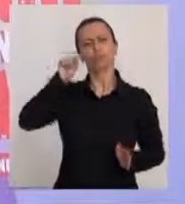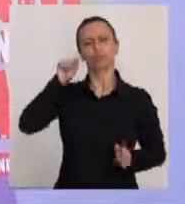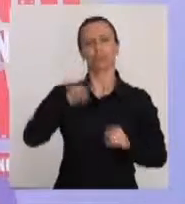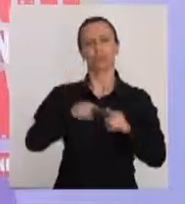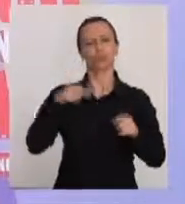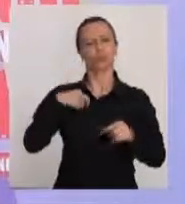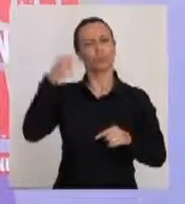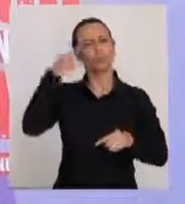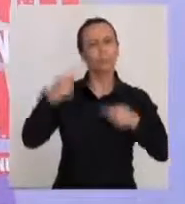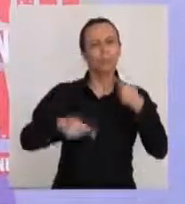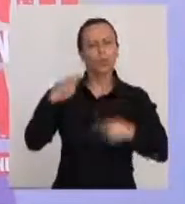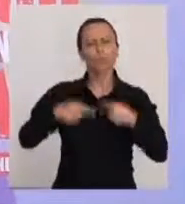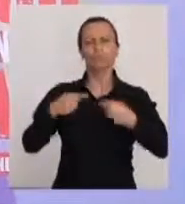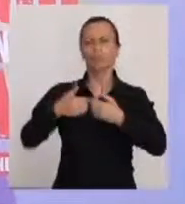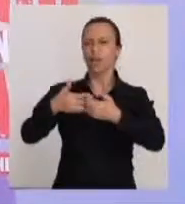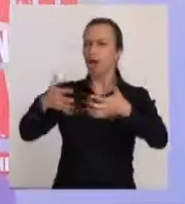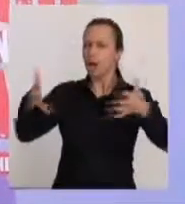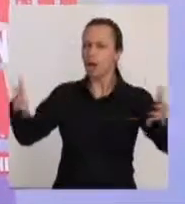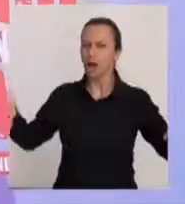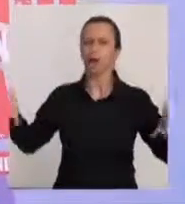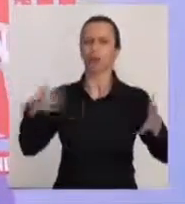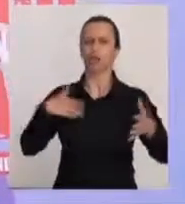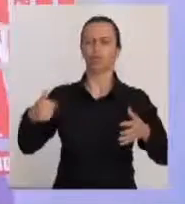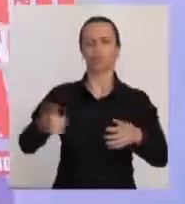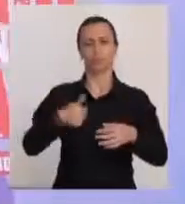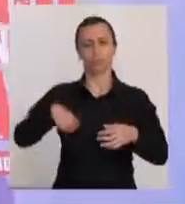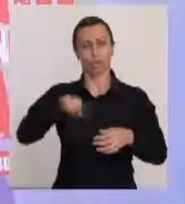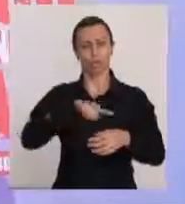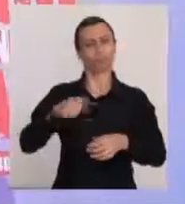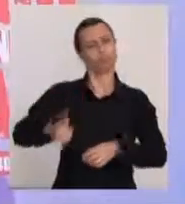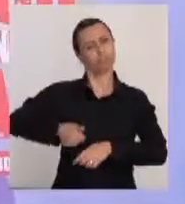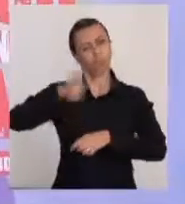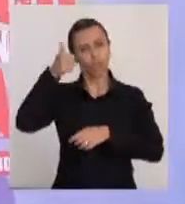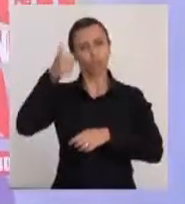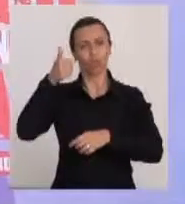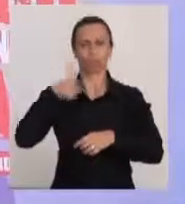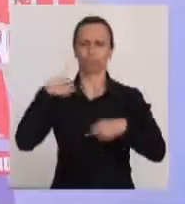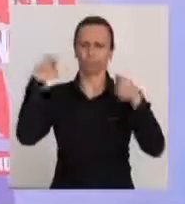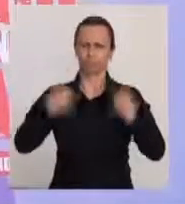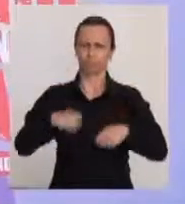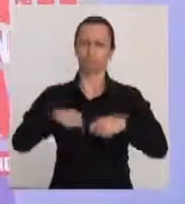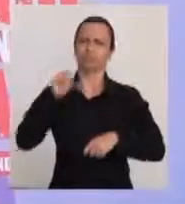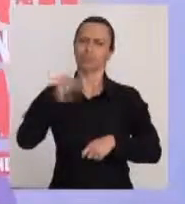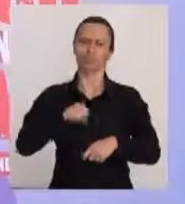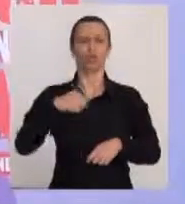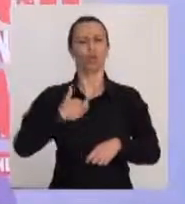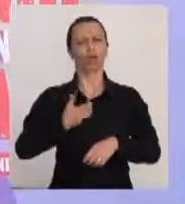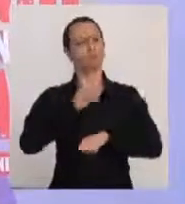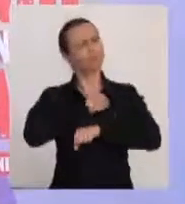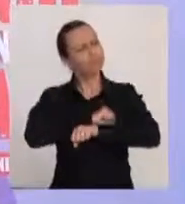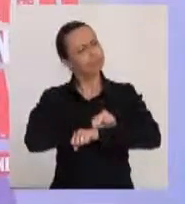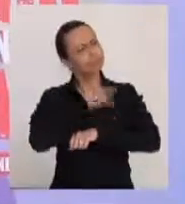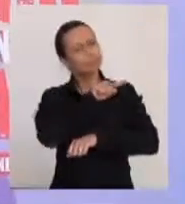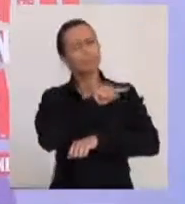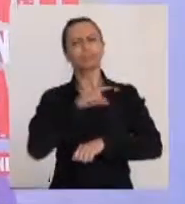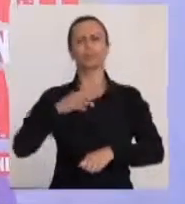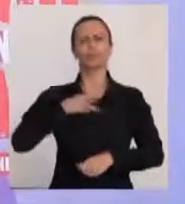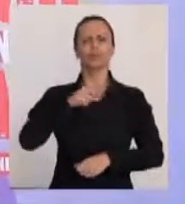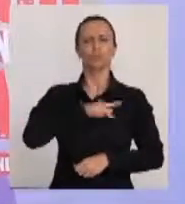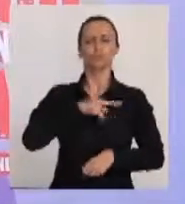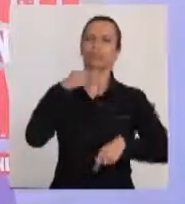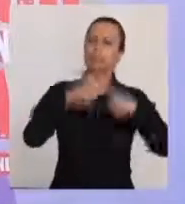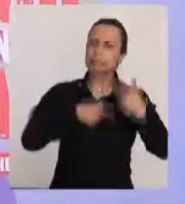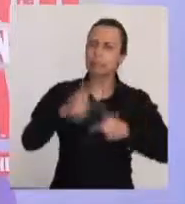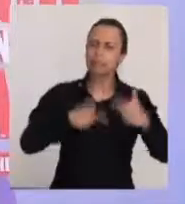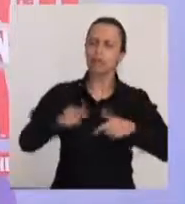Mas como eu estou pensando em uma política mais ampla e mais abrangente e para nós é mais cara, eu preciso sim e queria muito que o Ministério